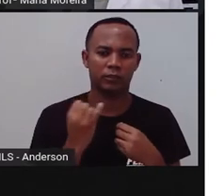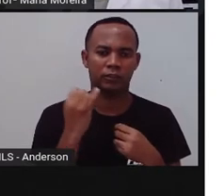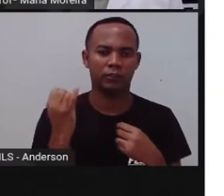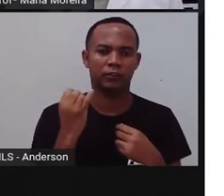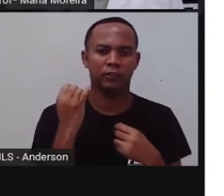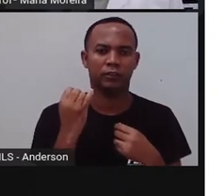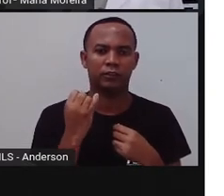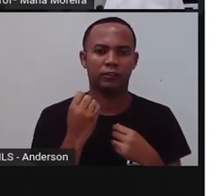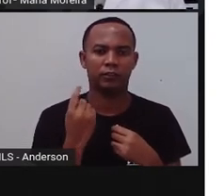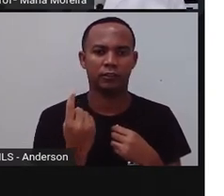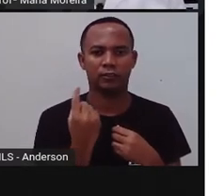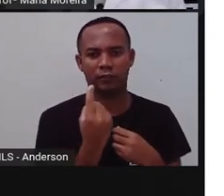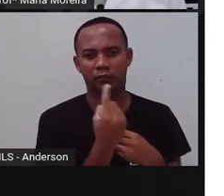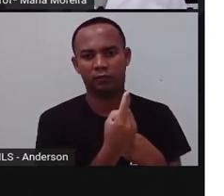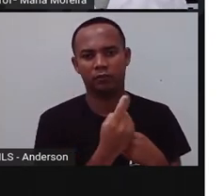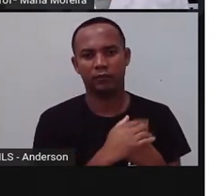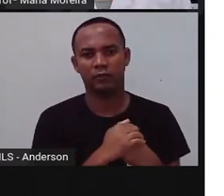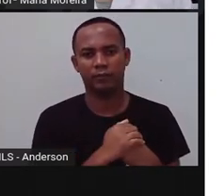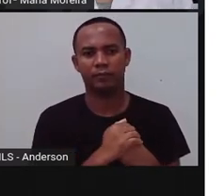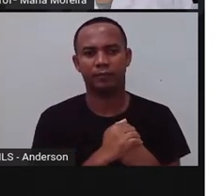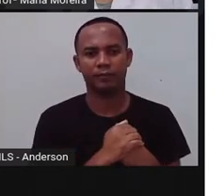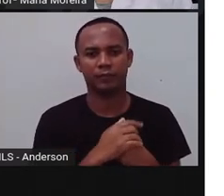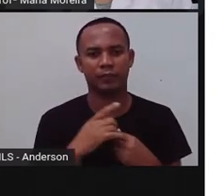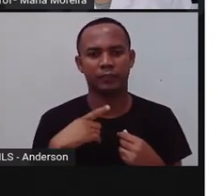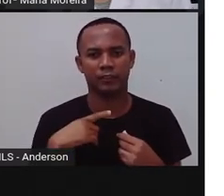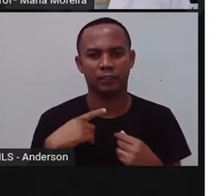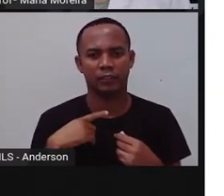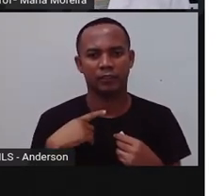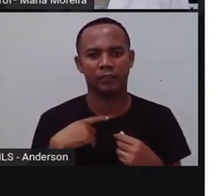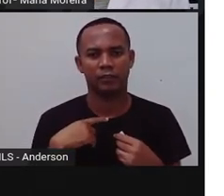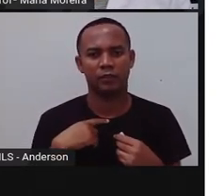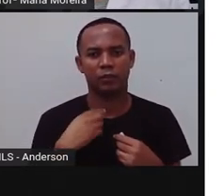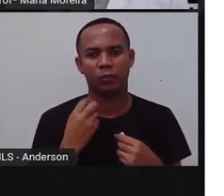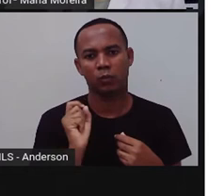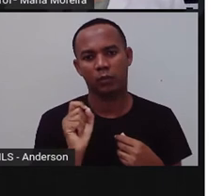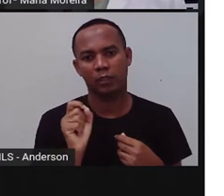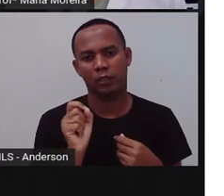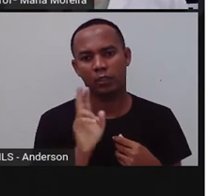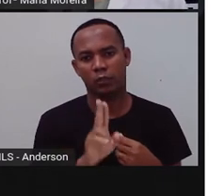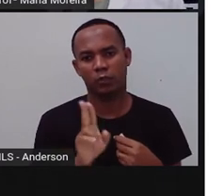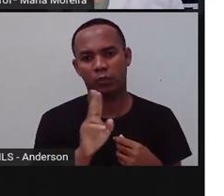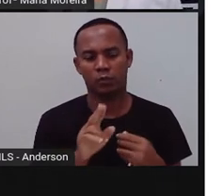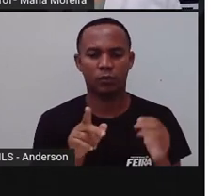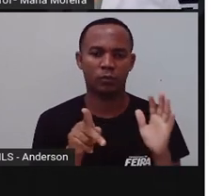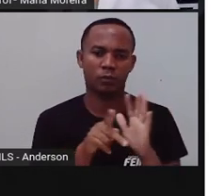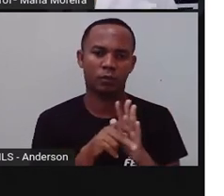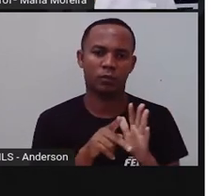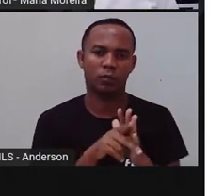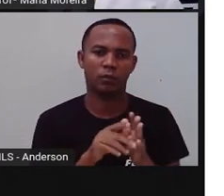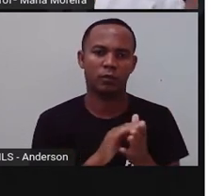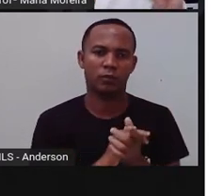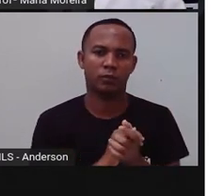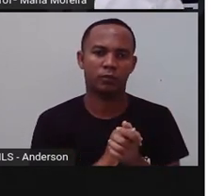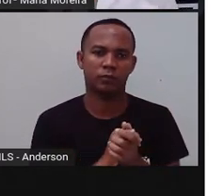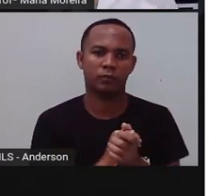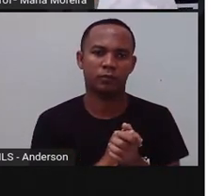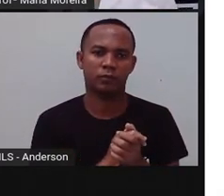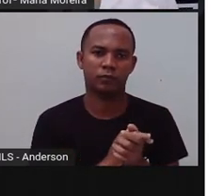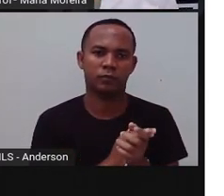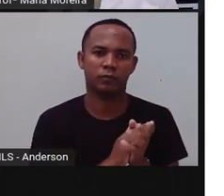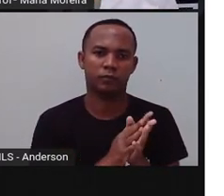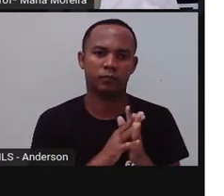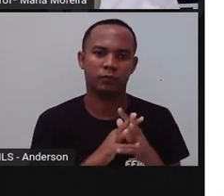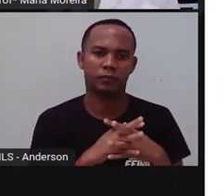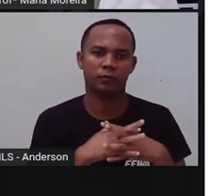individual e coletivo. O lugar, ele tem uma significação. O espaço, não. Então, quando a gente fala sobre espaço